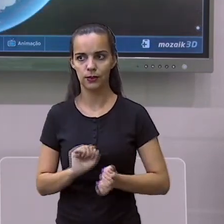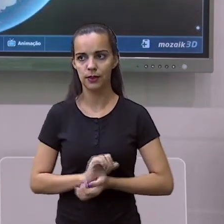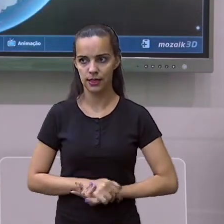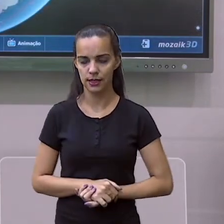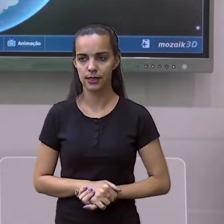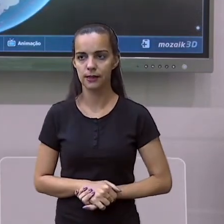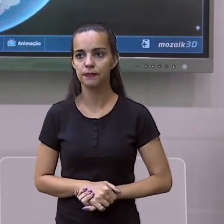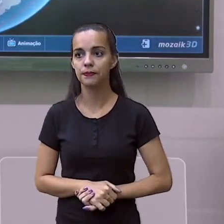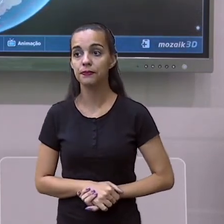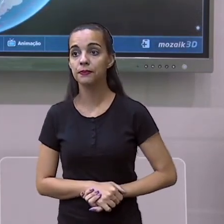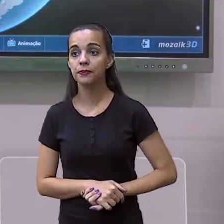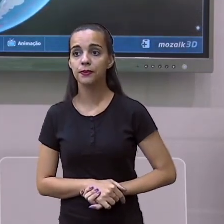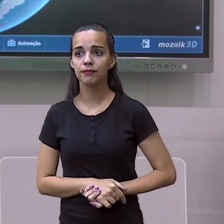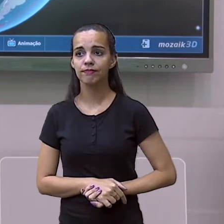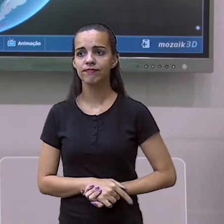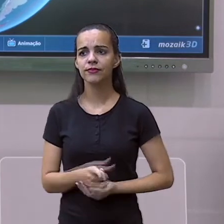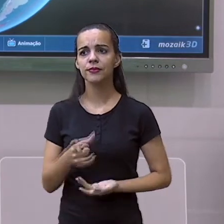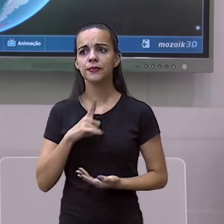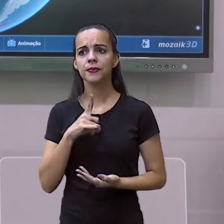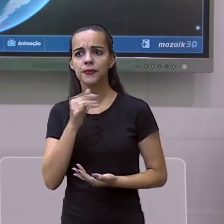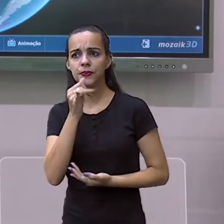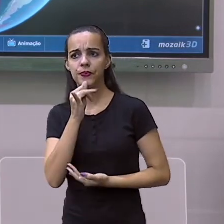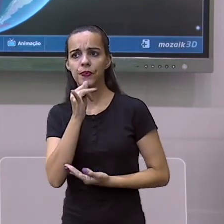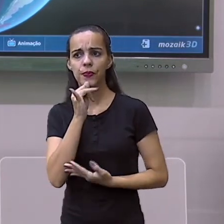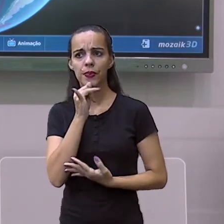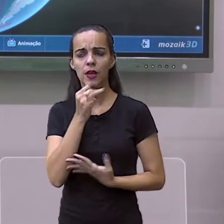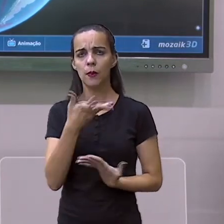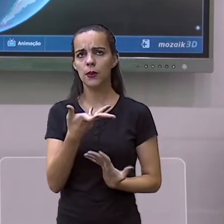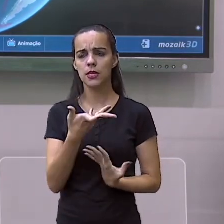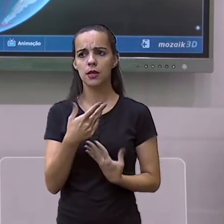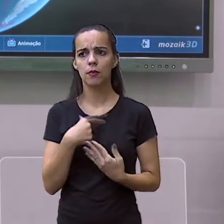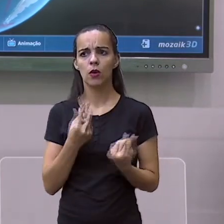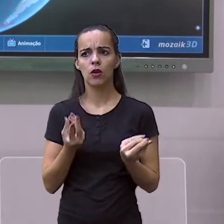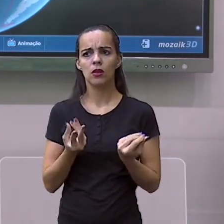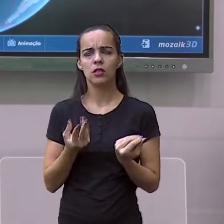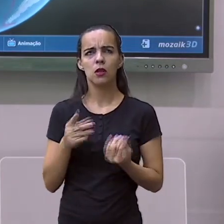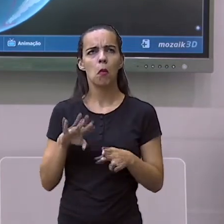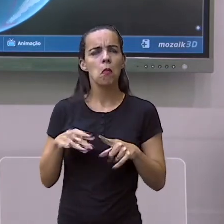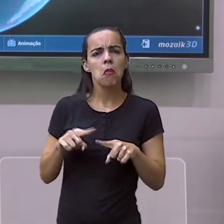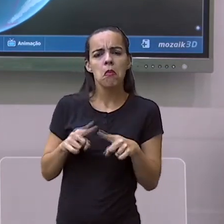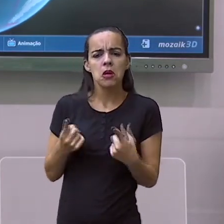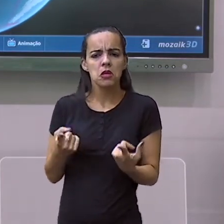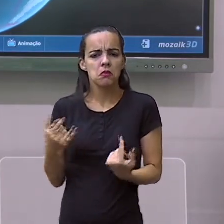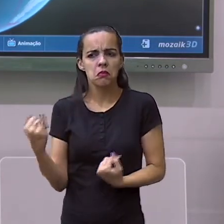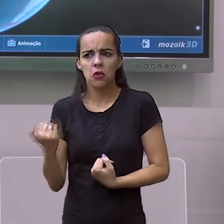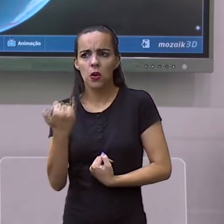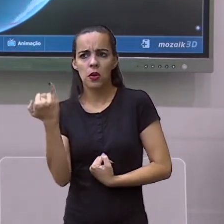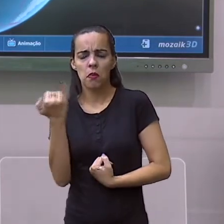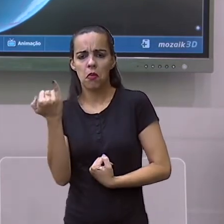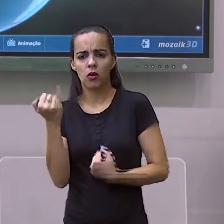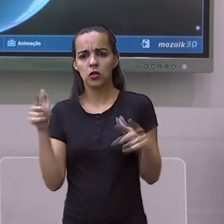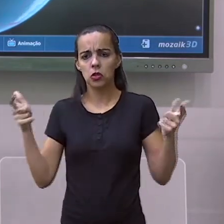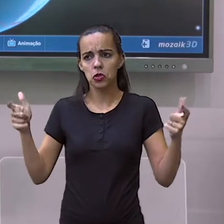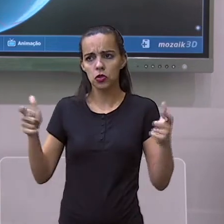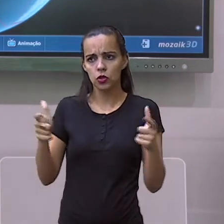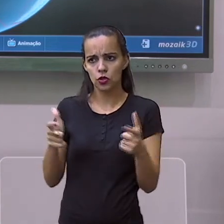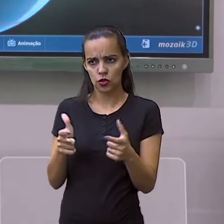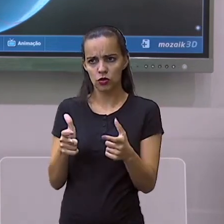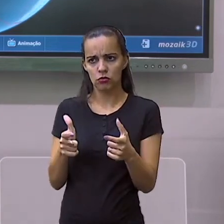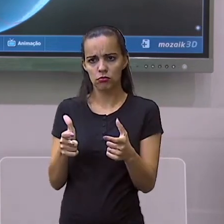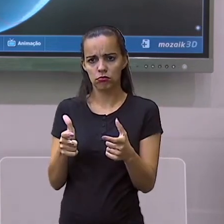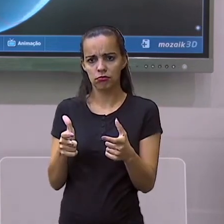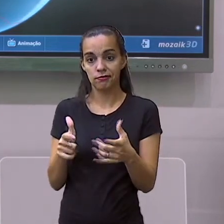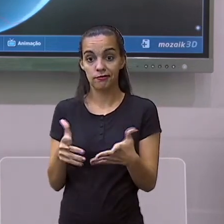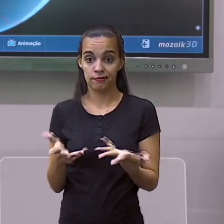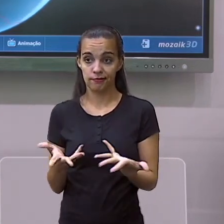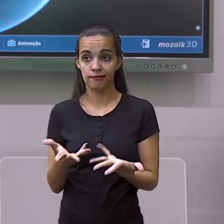essa rota. Eliane, qual a importância de diminuir a viagem?